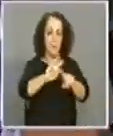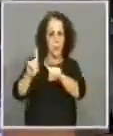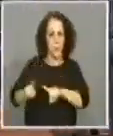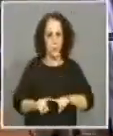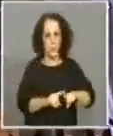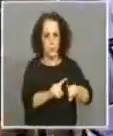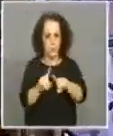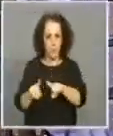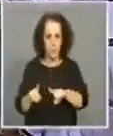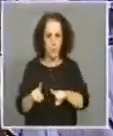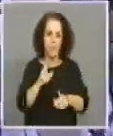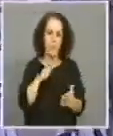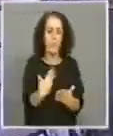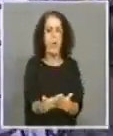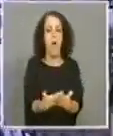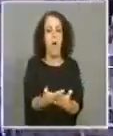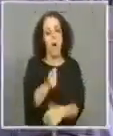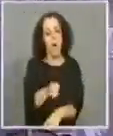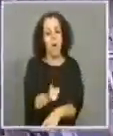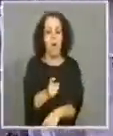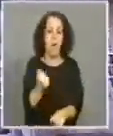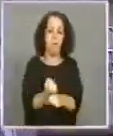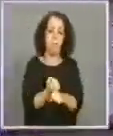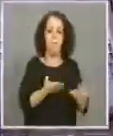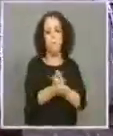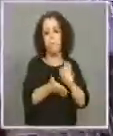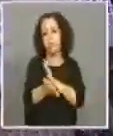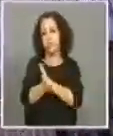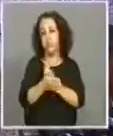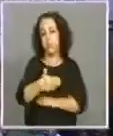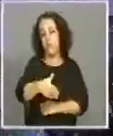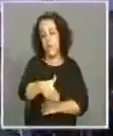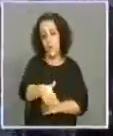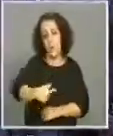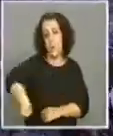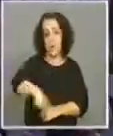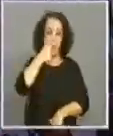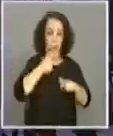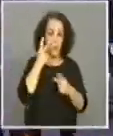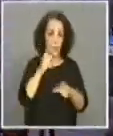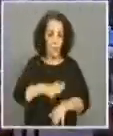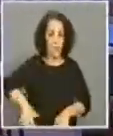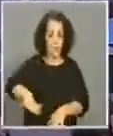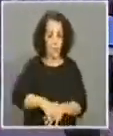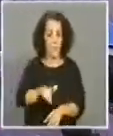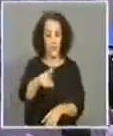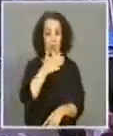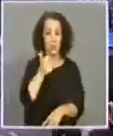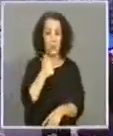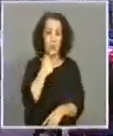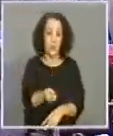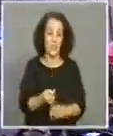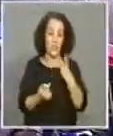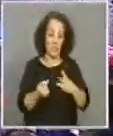vão traduzir-se na criação de muitos postos de trabalho para os nossos concidadãos. A Sónia referiu três desses